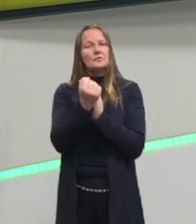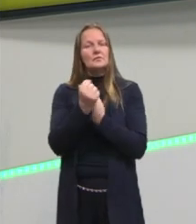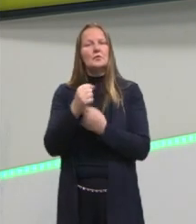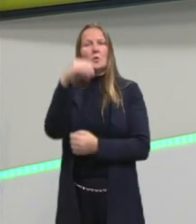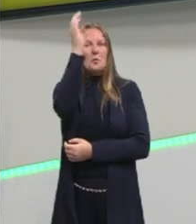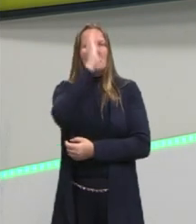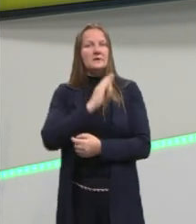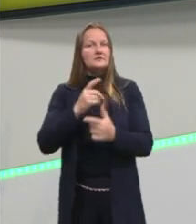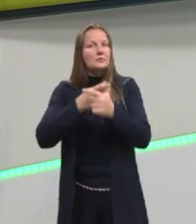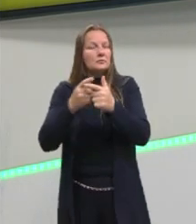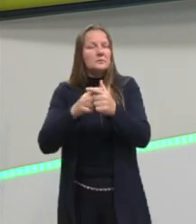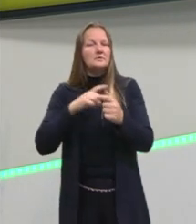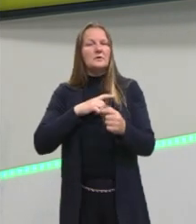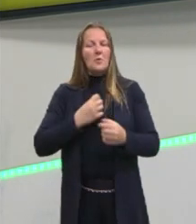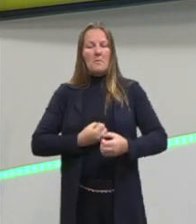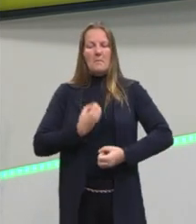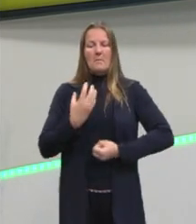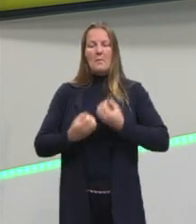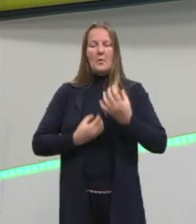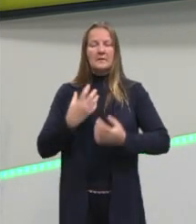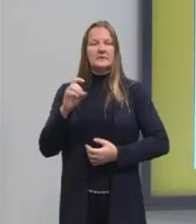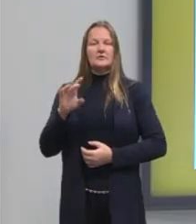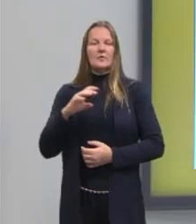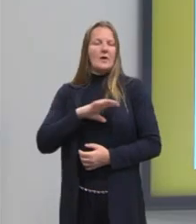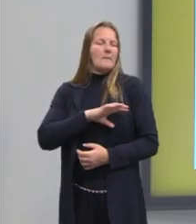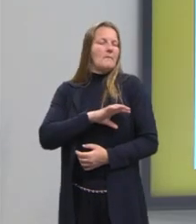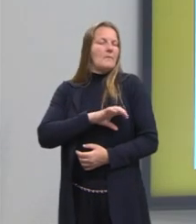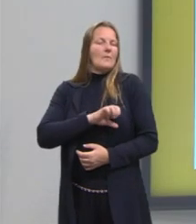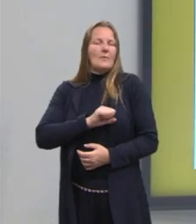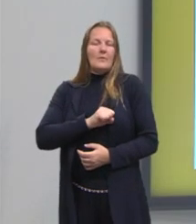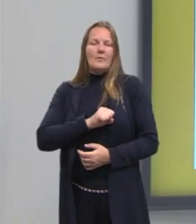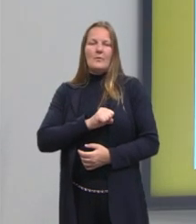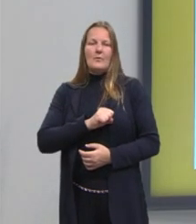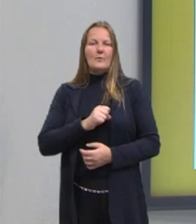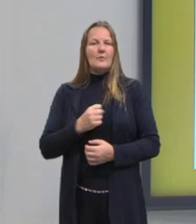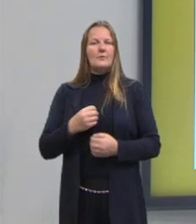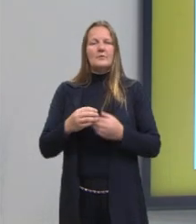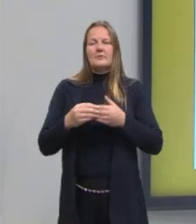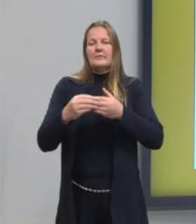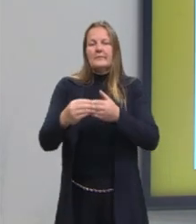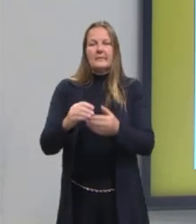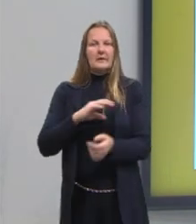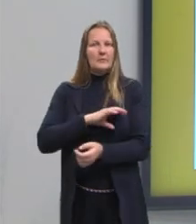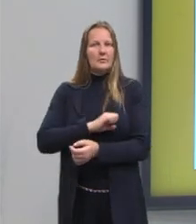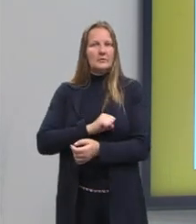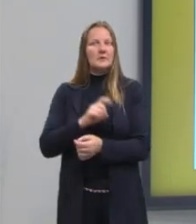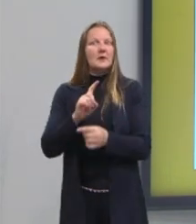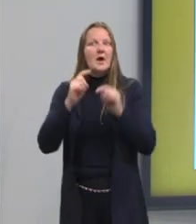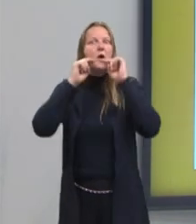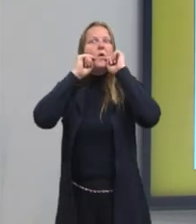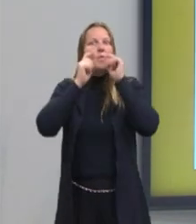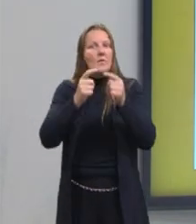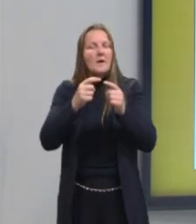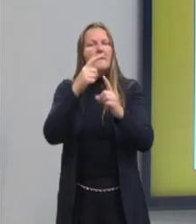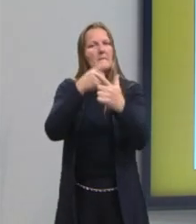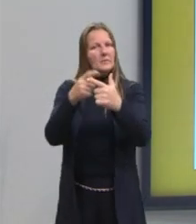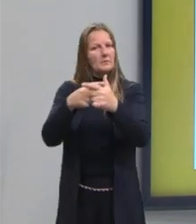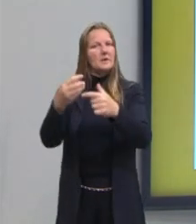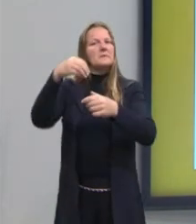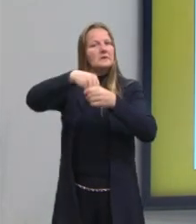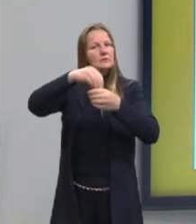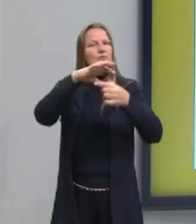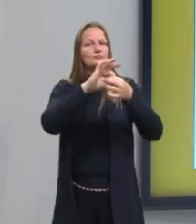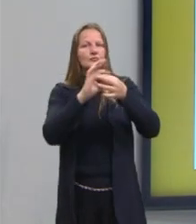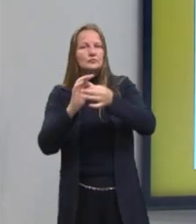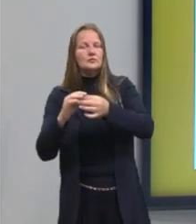Brasil. Então, o poeta não falava mais apenas sobre o amor, aquilo que move o poeta. Ele vem falar sobre o quê? Ele vem falar sobre os problemas que estão